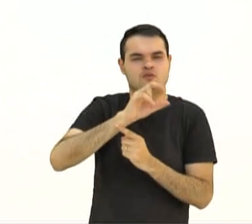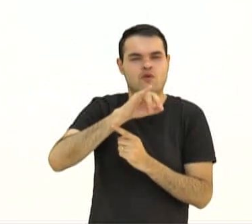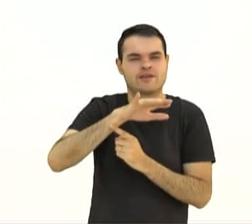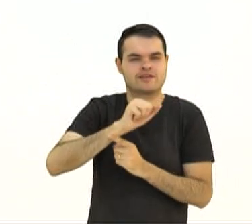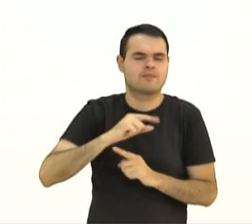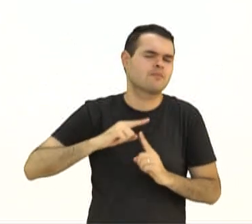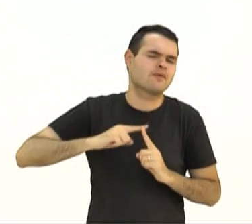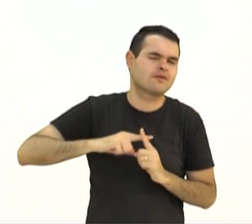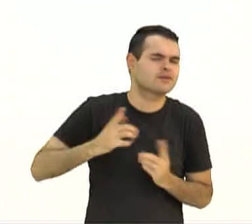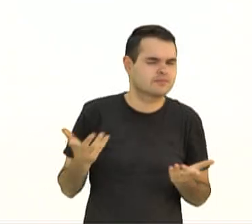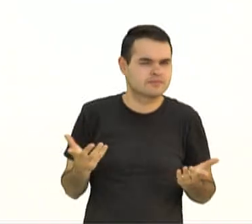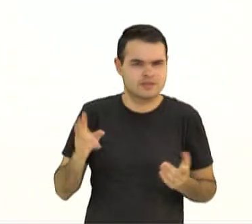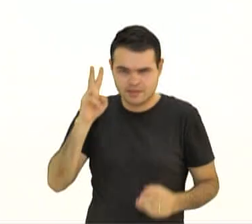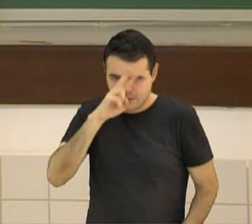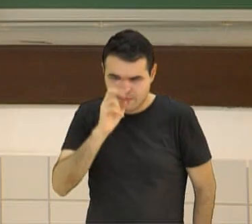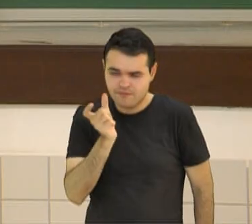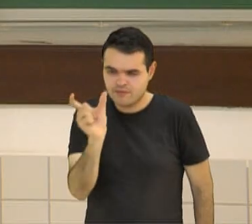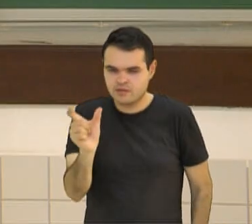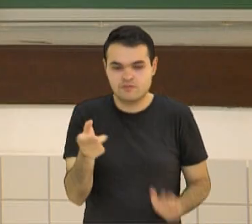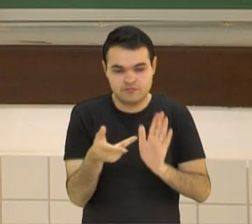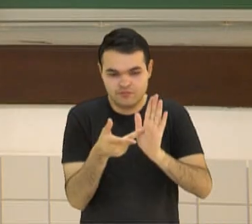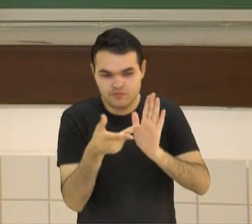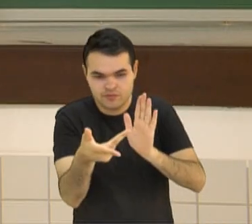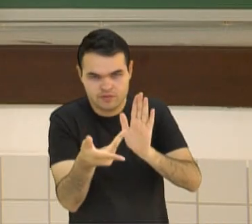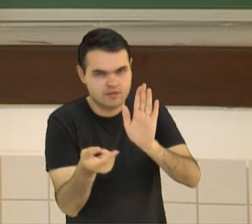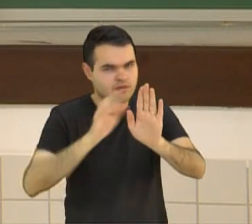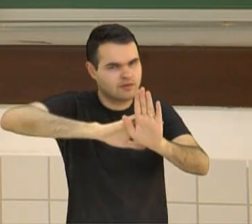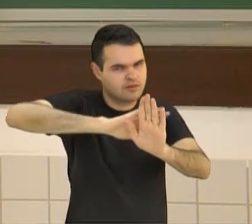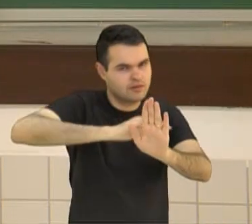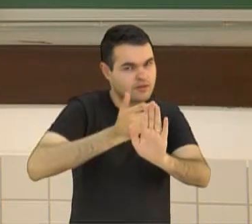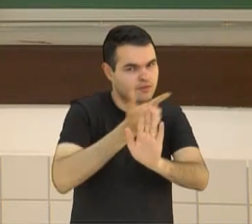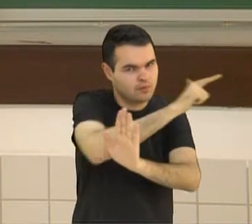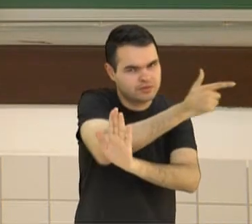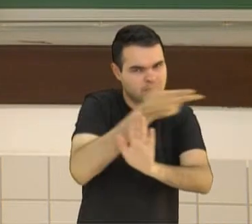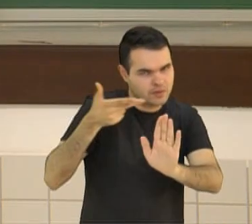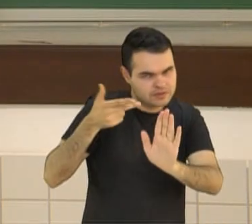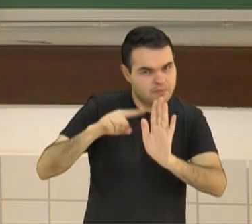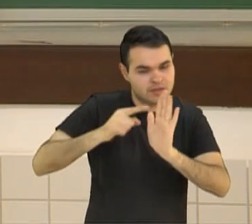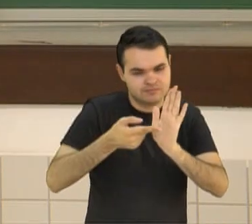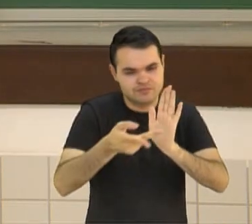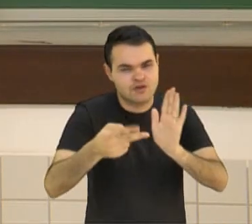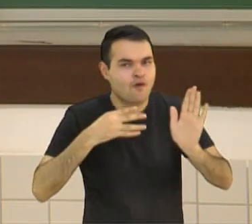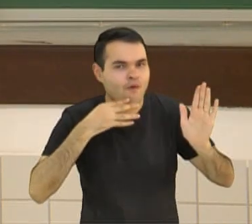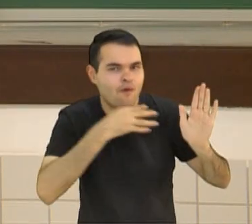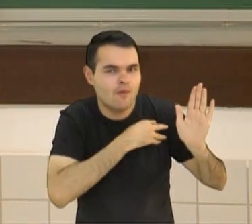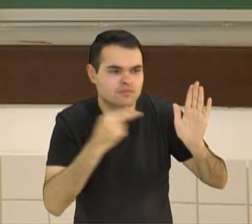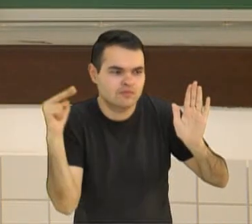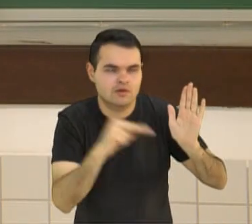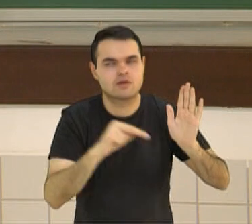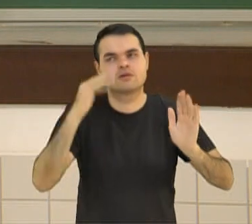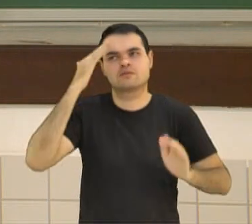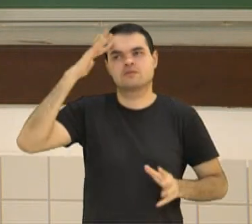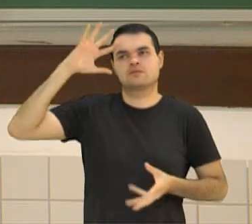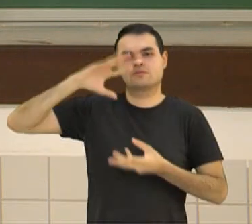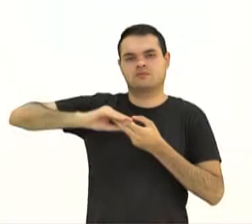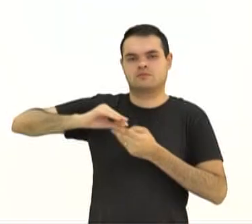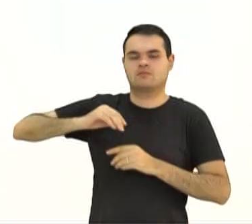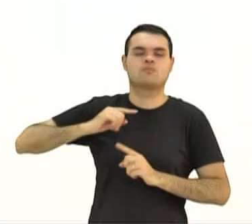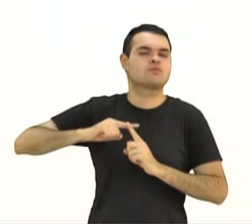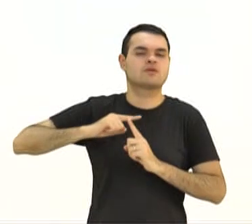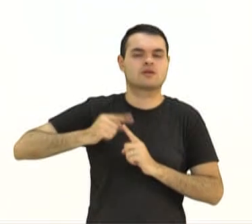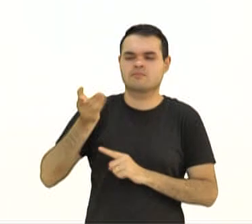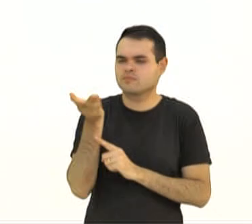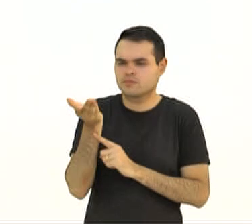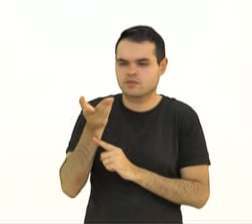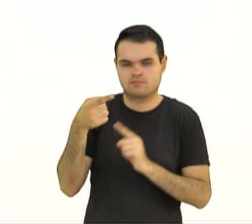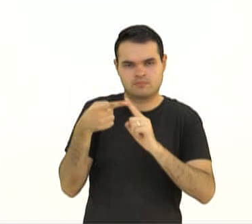Lembrem-se que eu disse ironia, eu digo uma coisa querendo dizer outra, mas essa coisa está óbvia. Porque mendigar não é